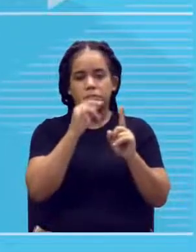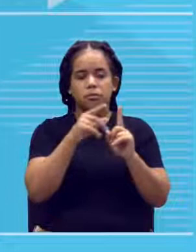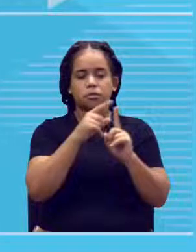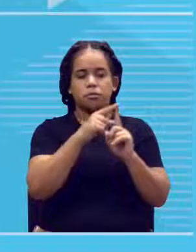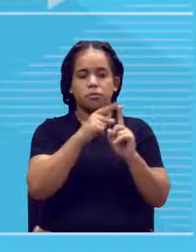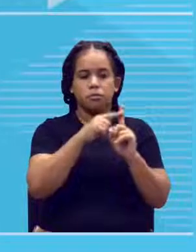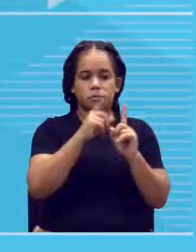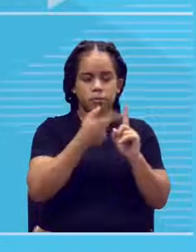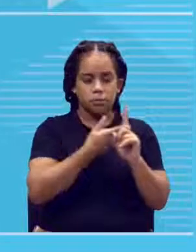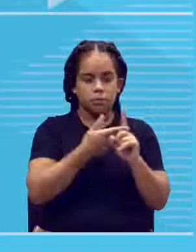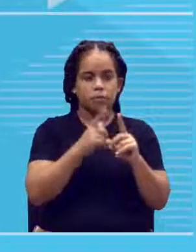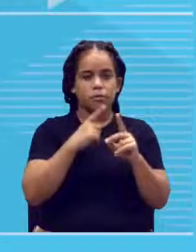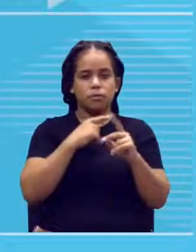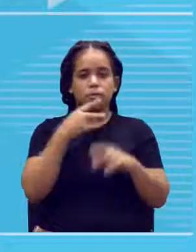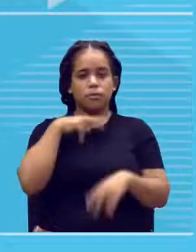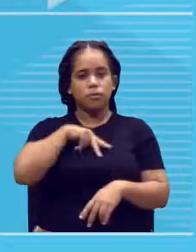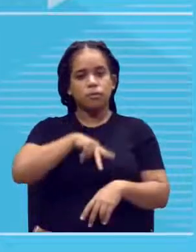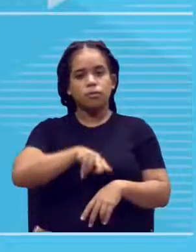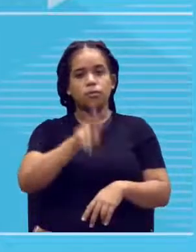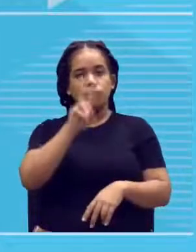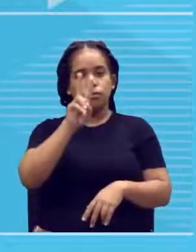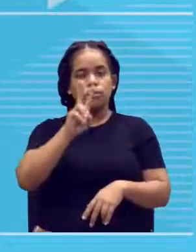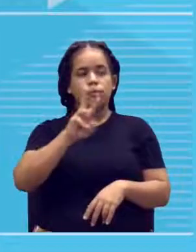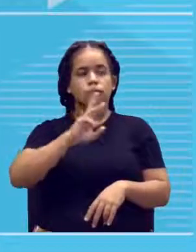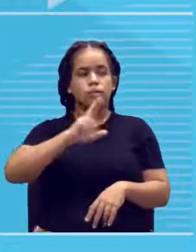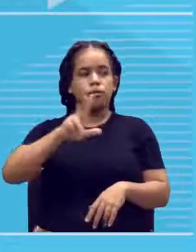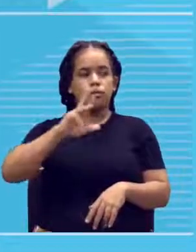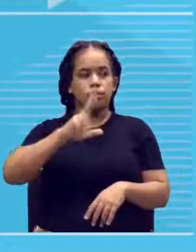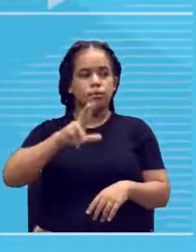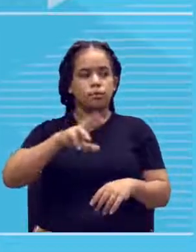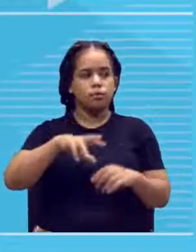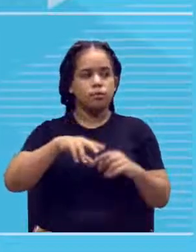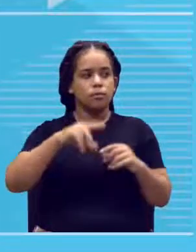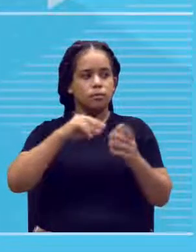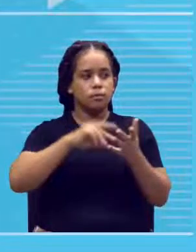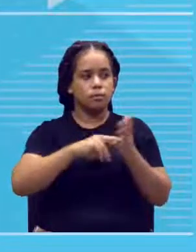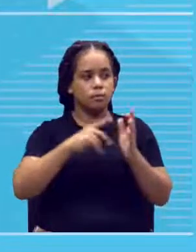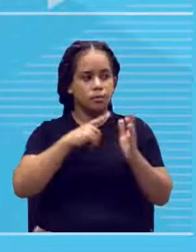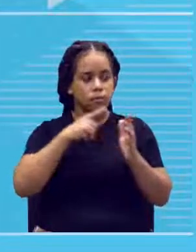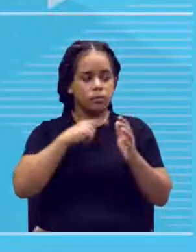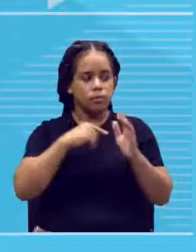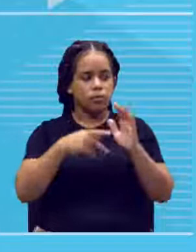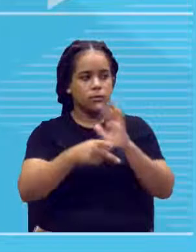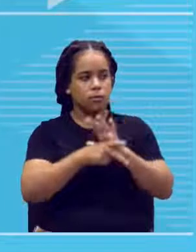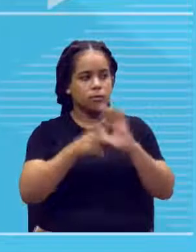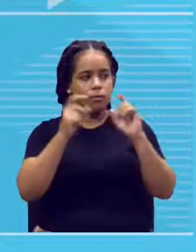linha não é horizontal, tá? Então, aqui, nesse caso aqui, ó, foram